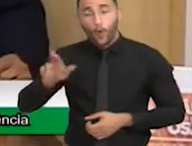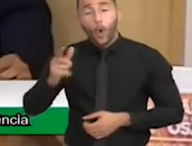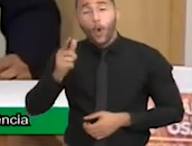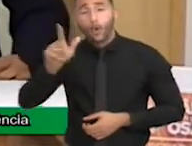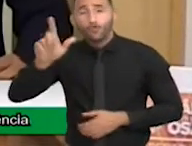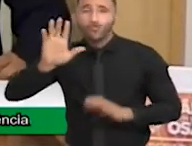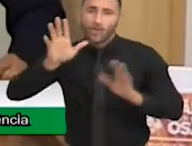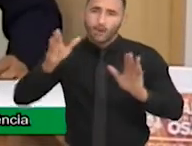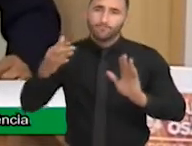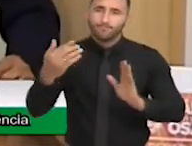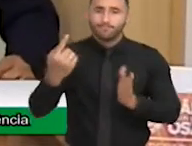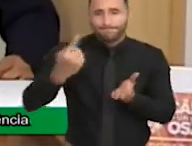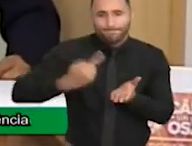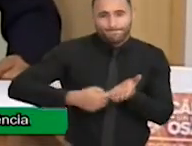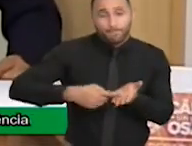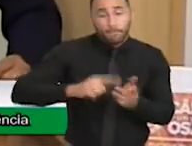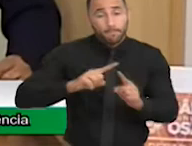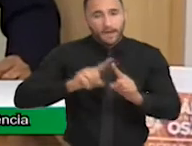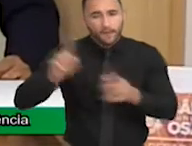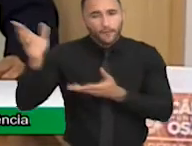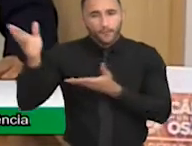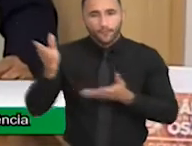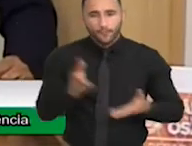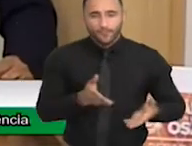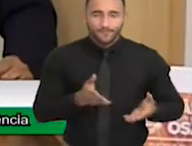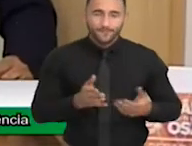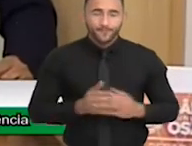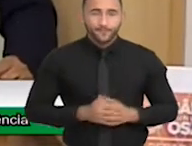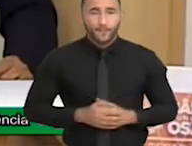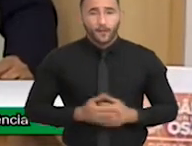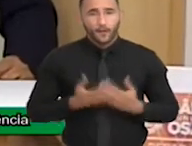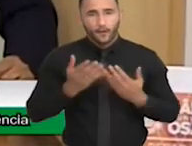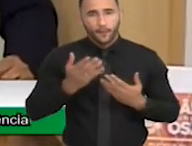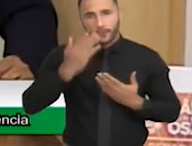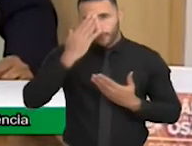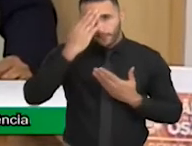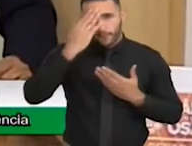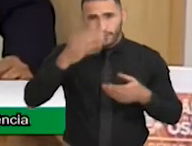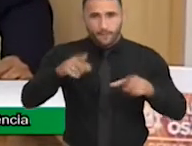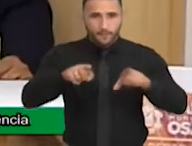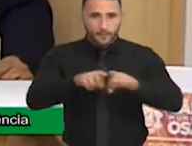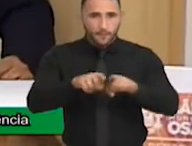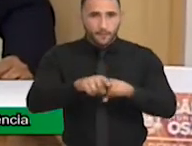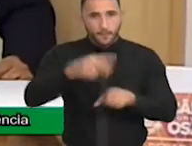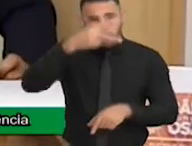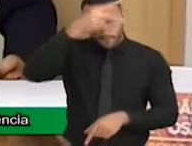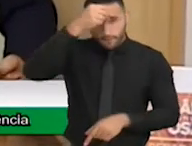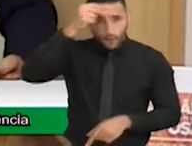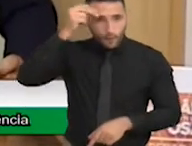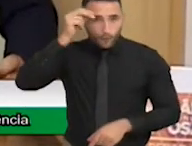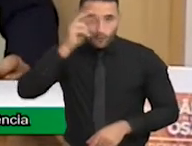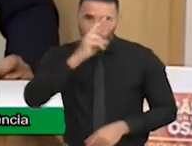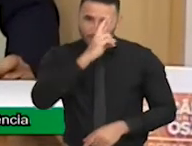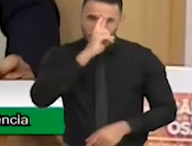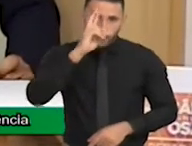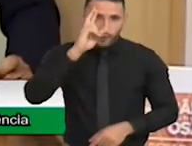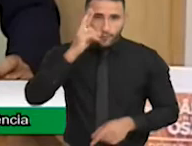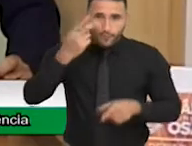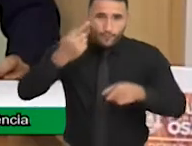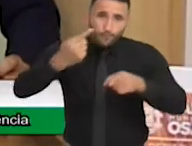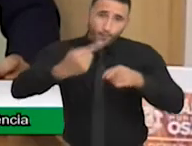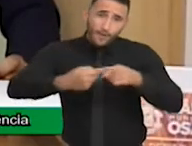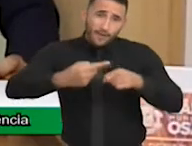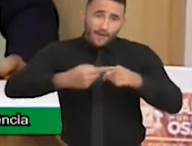compromissos, mas a gente fez o convite. Gostaria de agradecer ao nosso prefeito Rogério Lins, porque a nossa cidade,